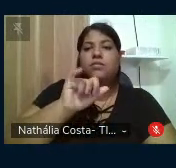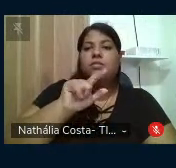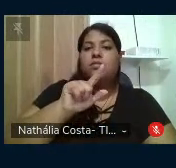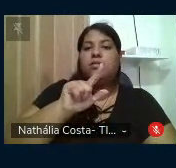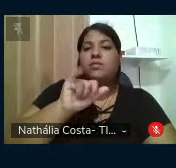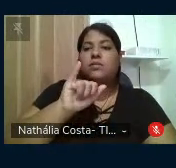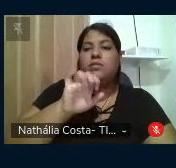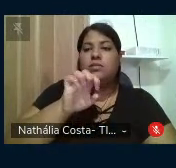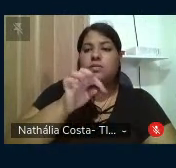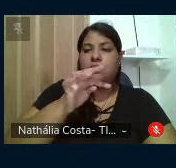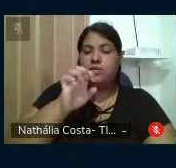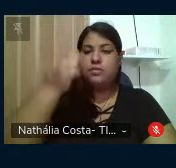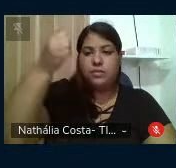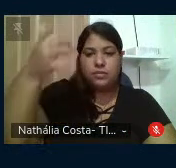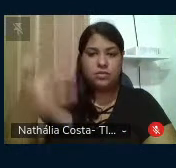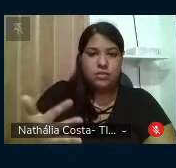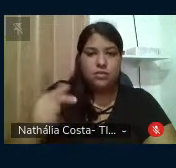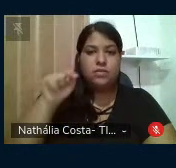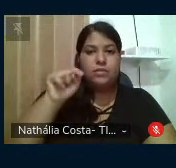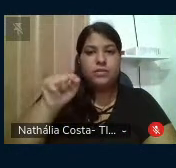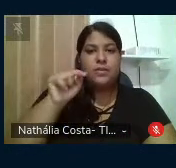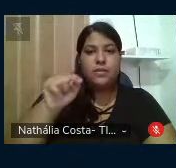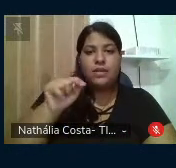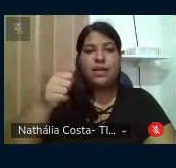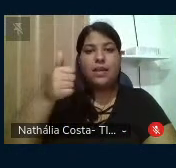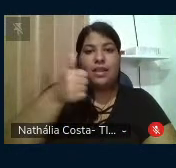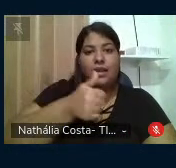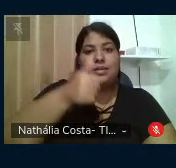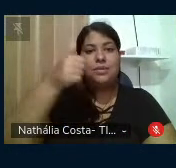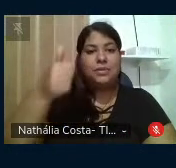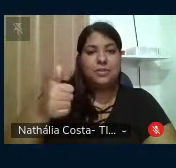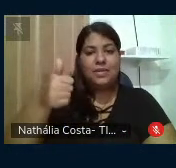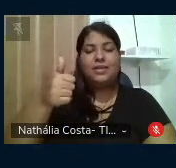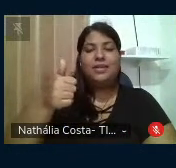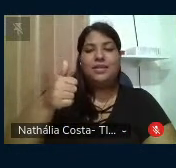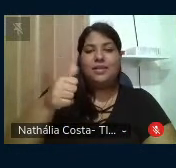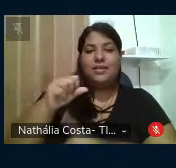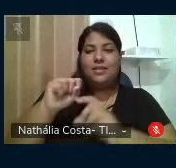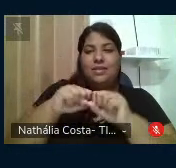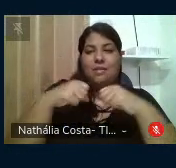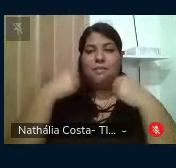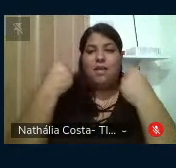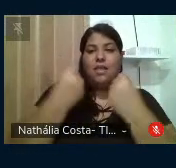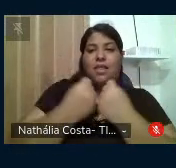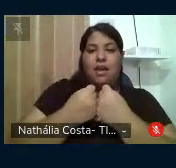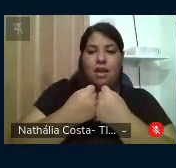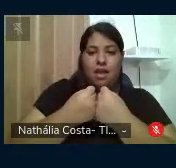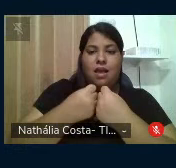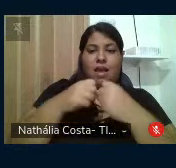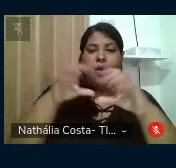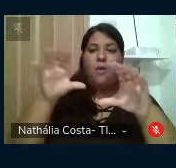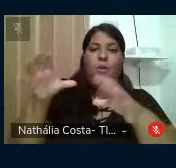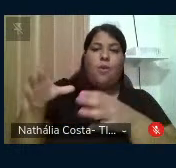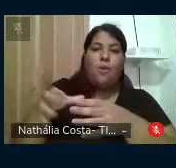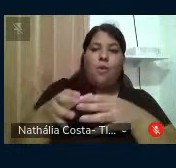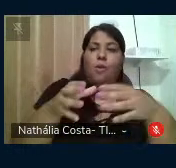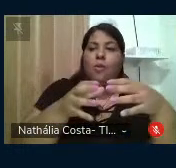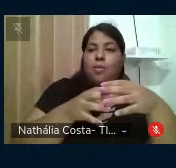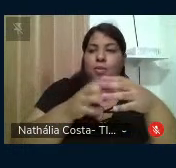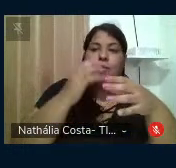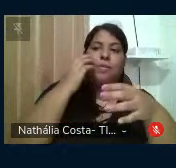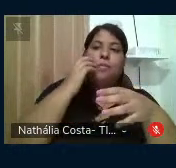esse 11º seminário o 9º Encontro de Cátedas e Grupos Paulo Freire